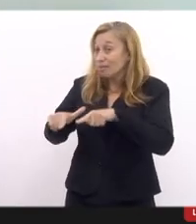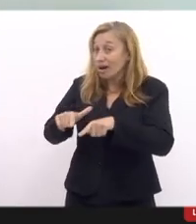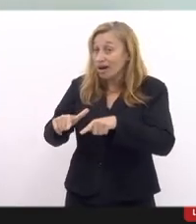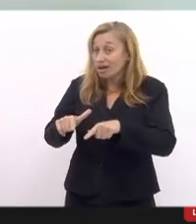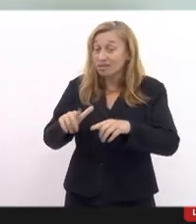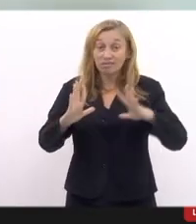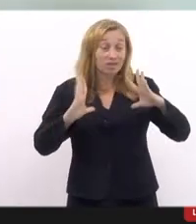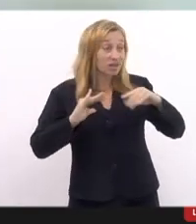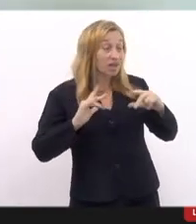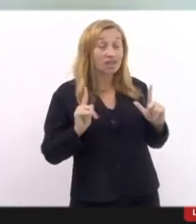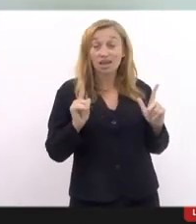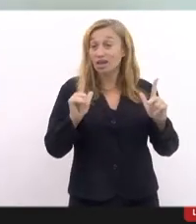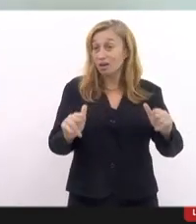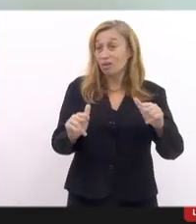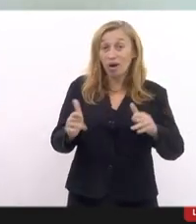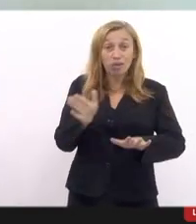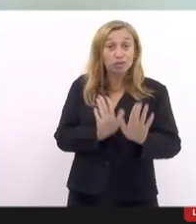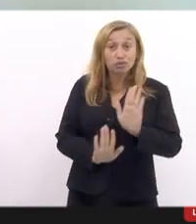aos cuidados,